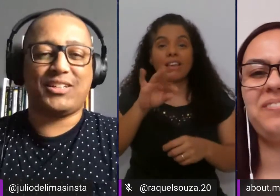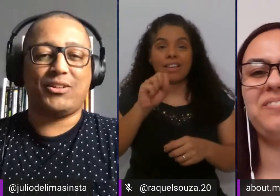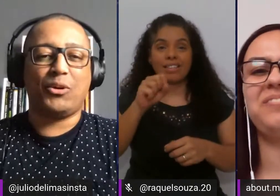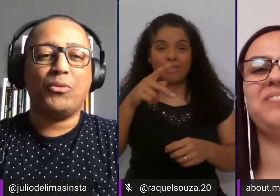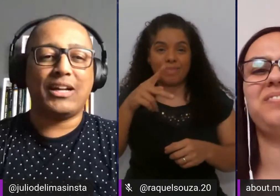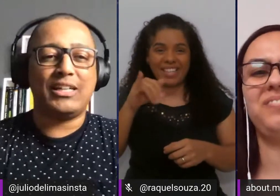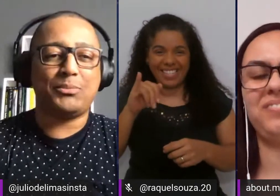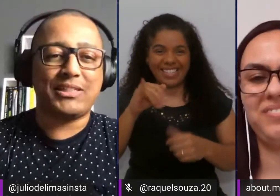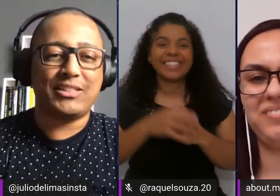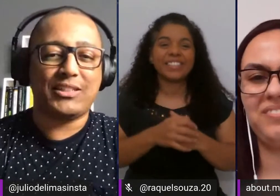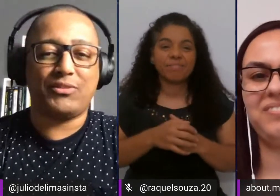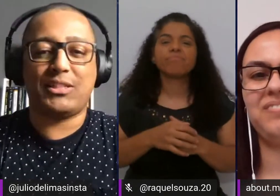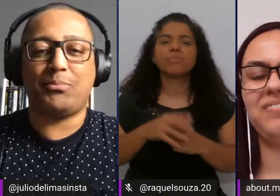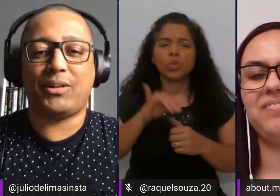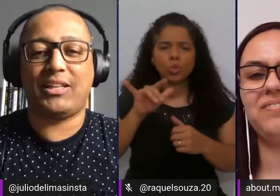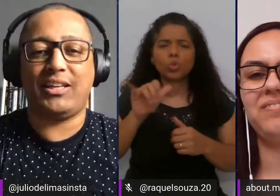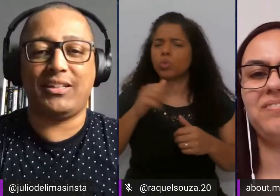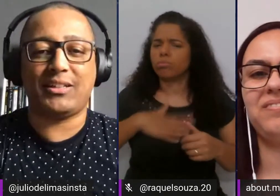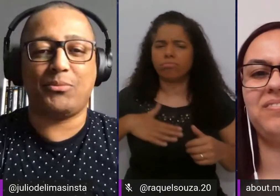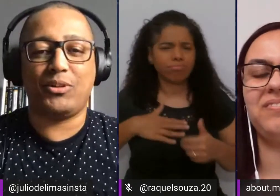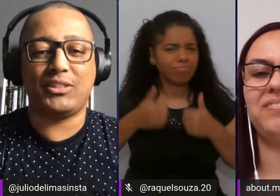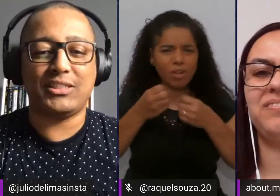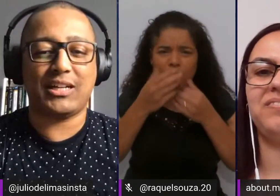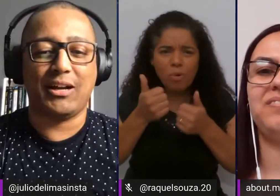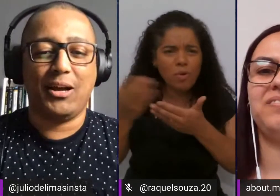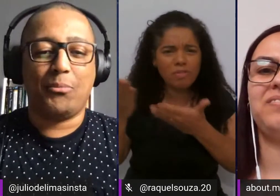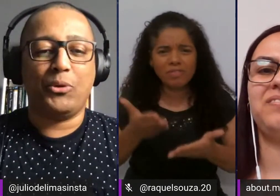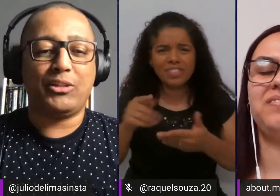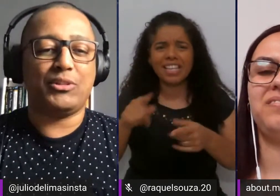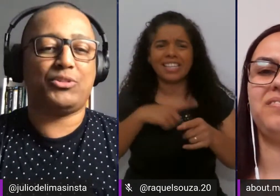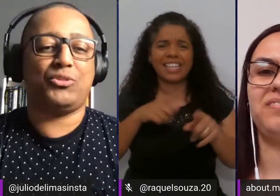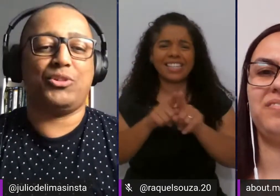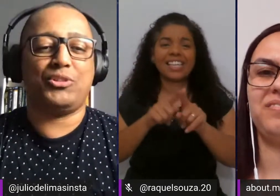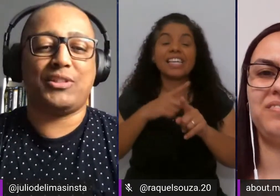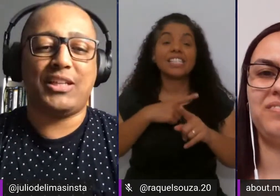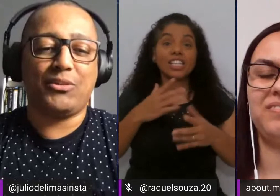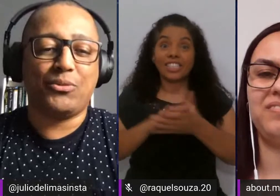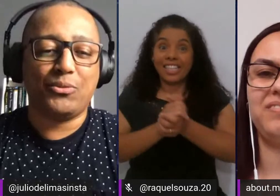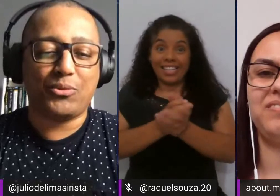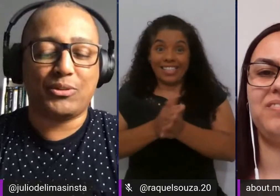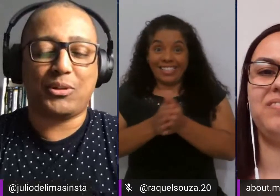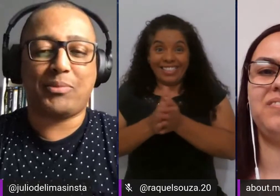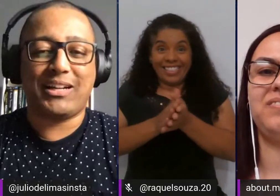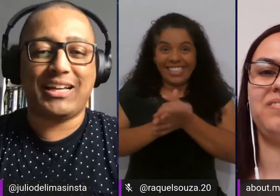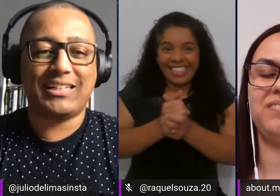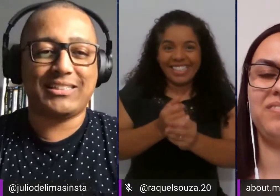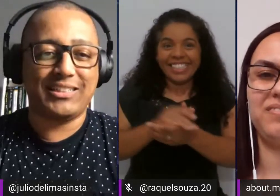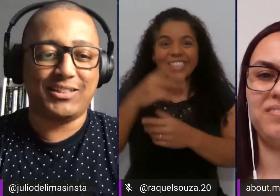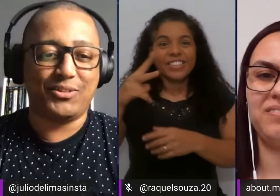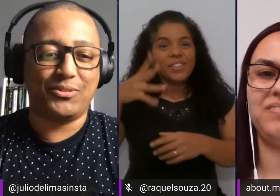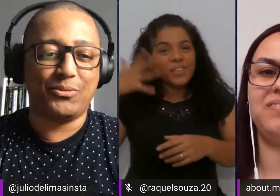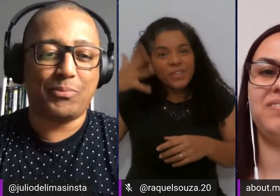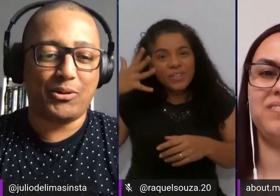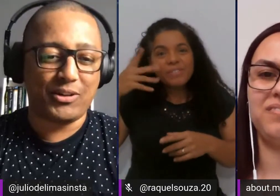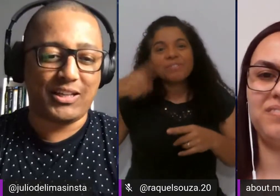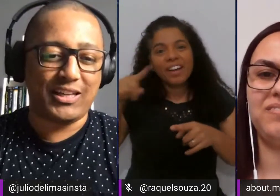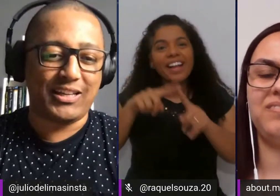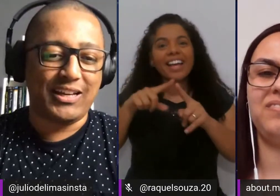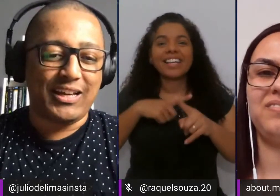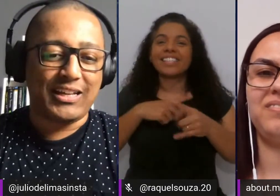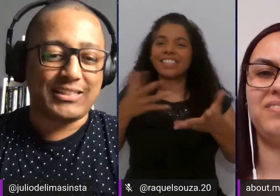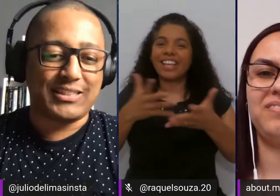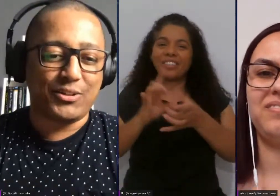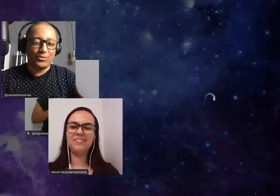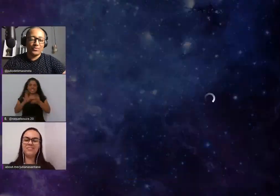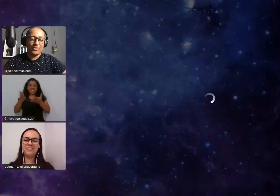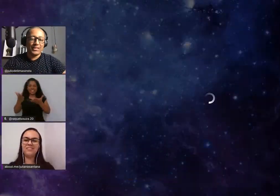Sensacional. É um grande prazer ter você por aqui, tá bom? A gente está muito ansioso aqui com a sua palestra então o palco aqui